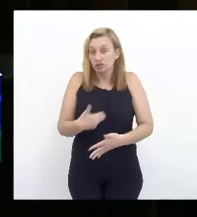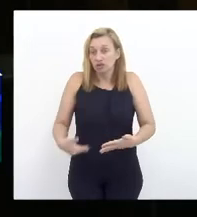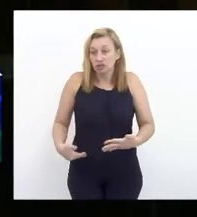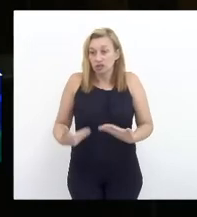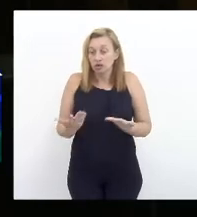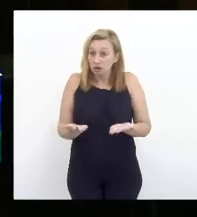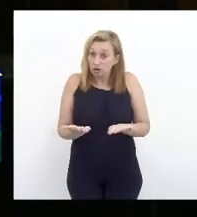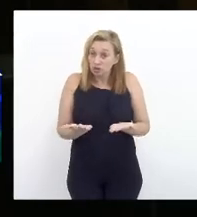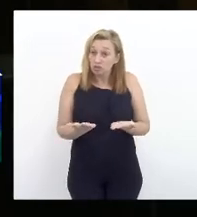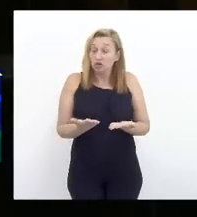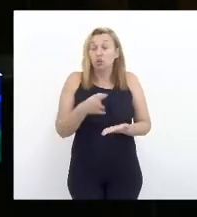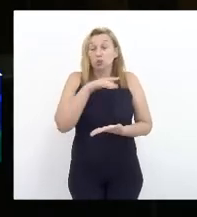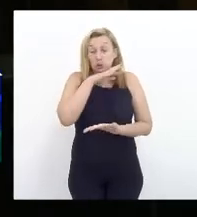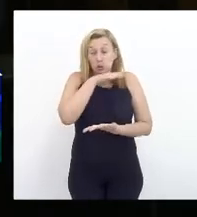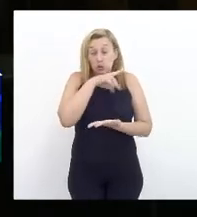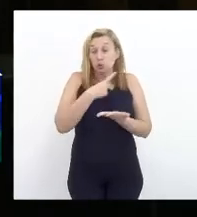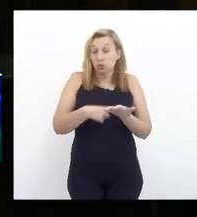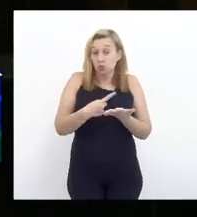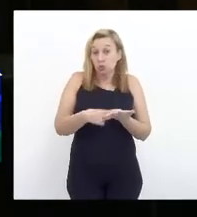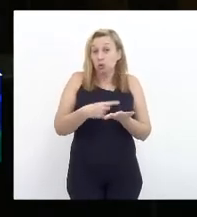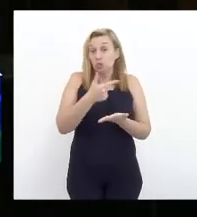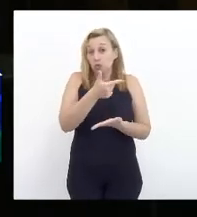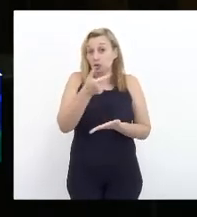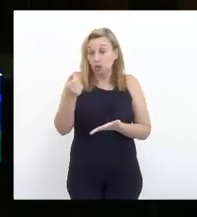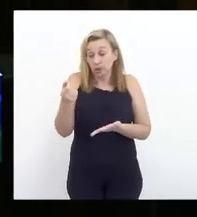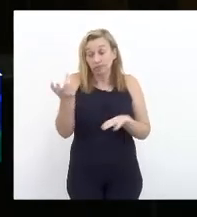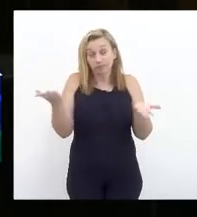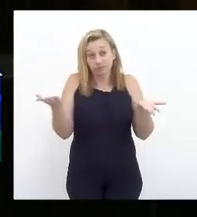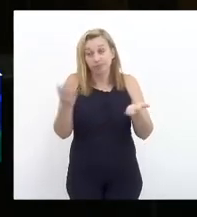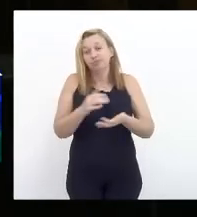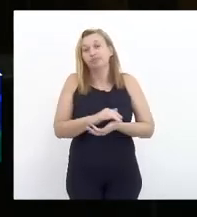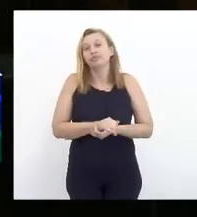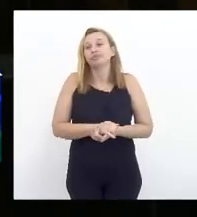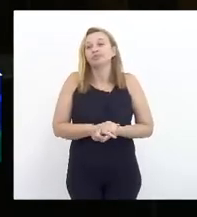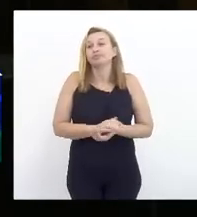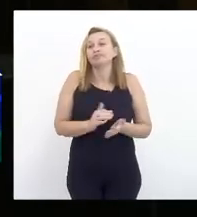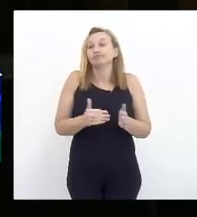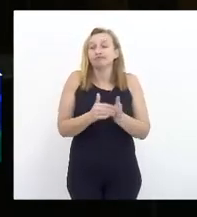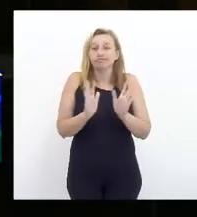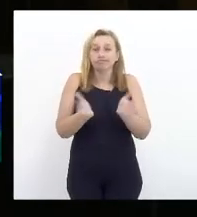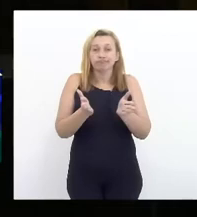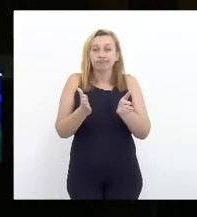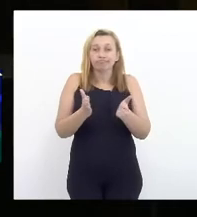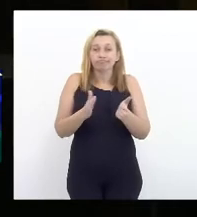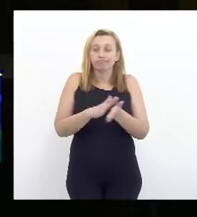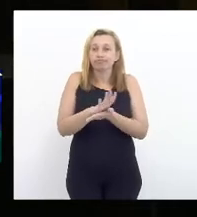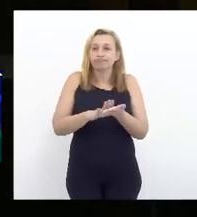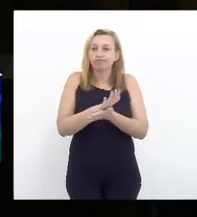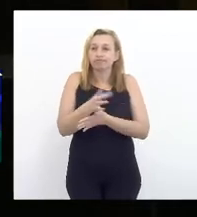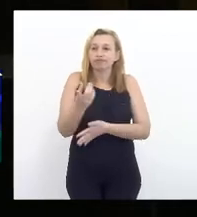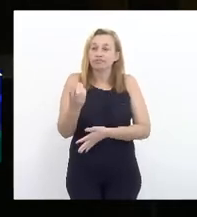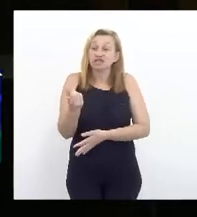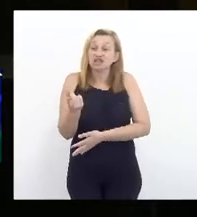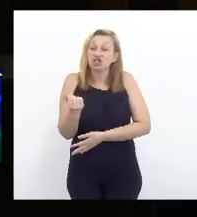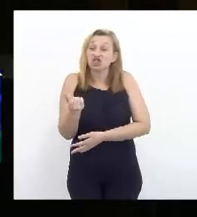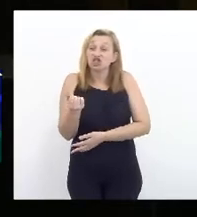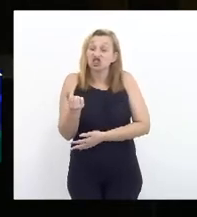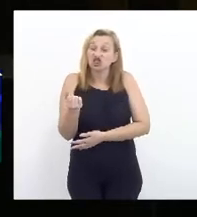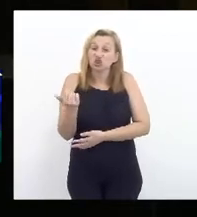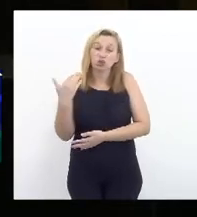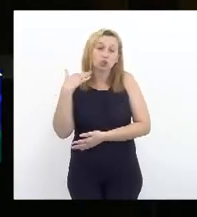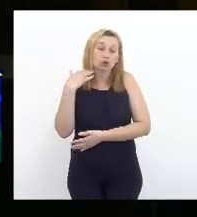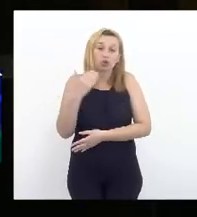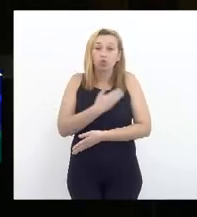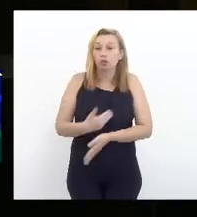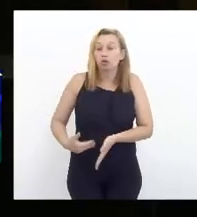um acordo muito ruim em 2020, e até agora não entrou um real nos cofres públicos. E a gente